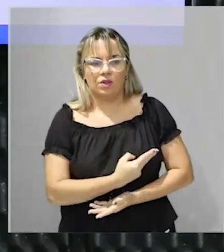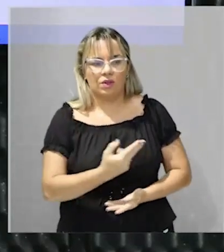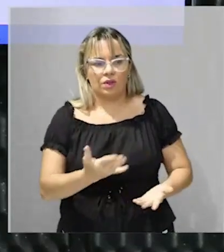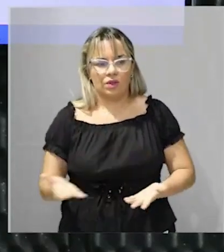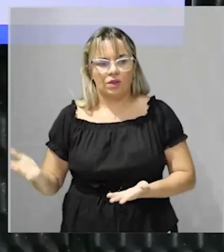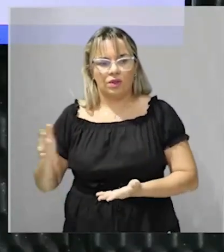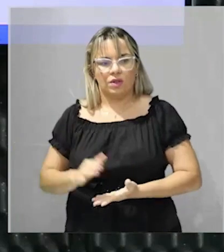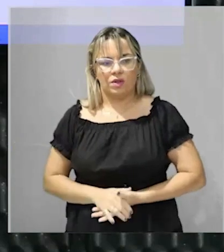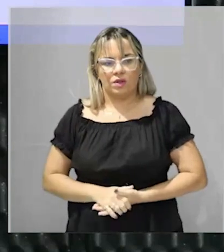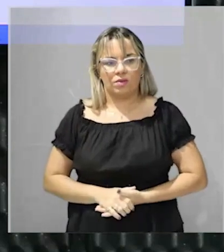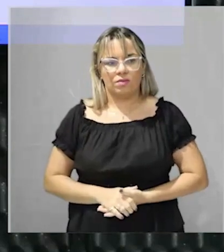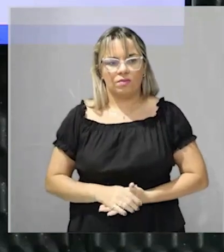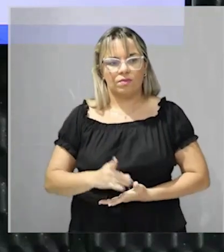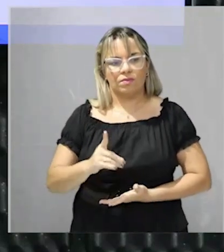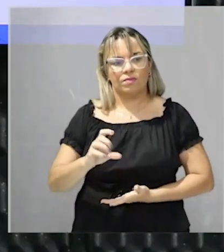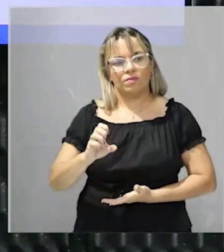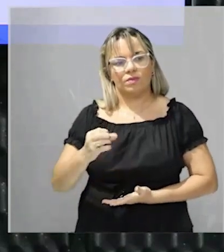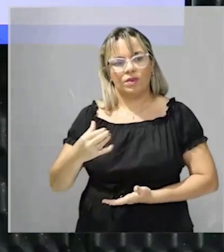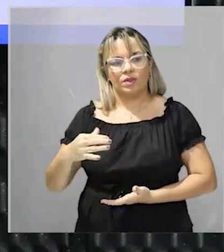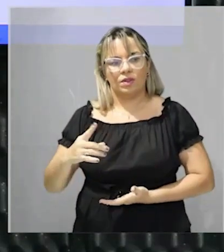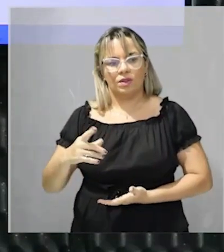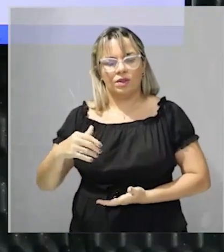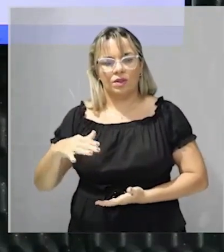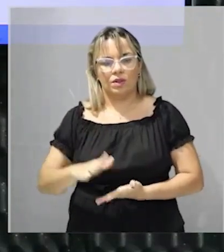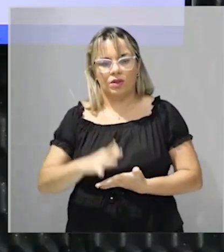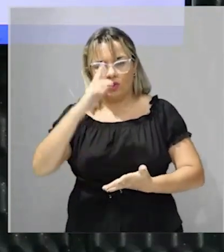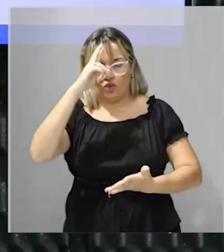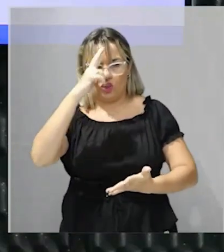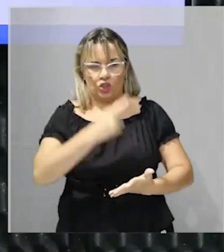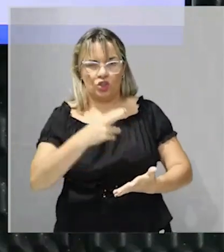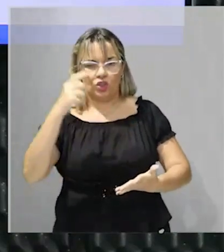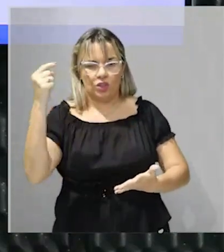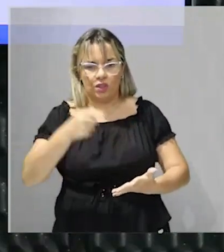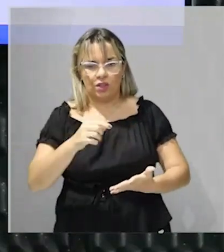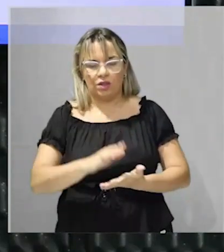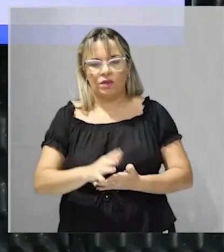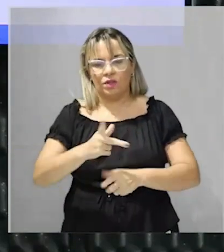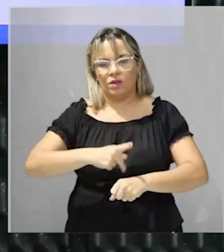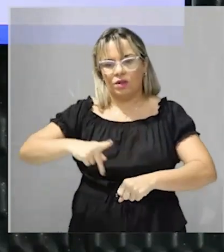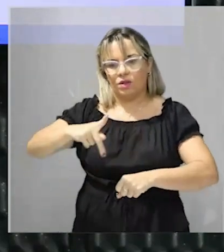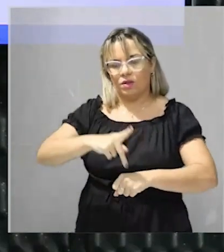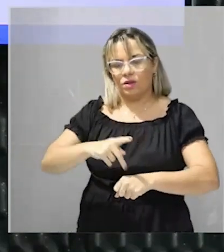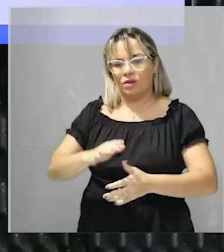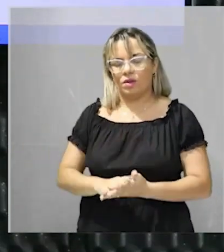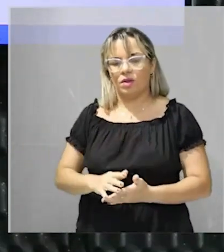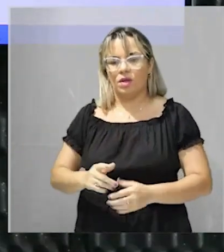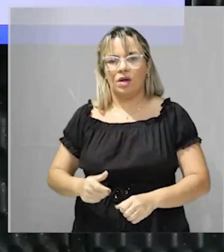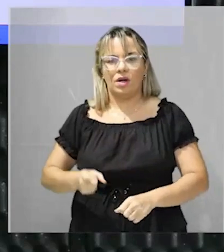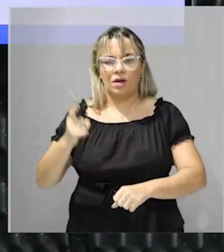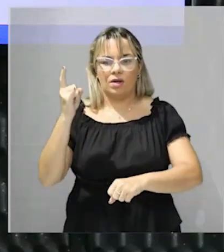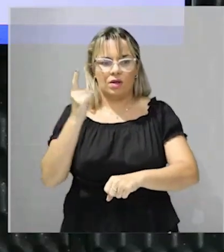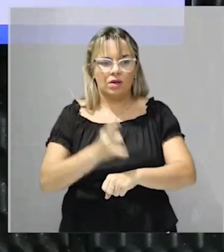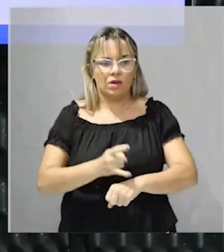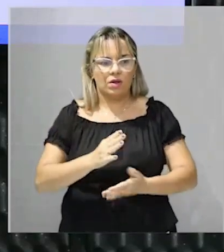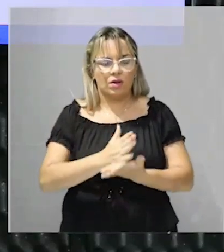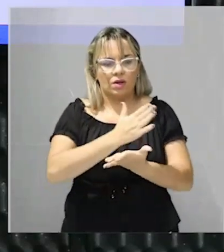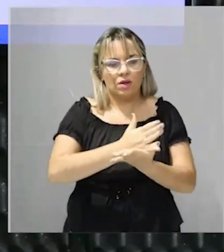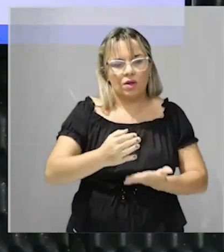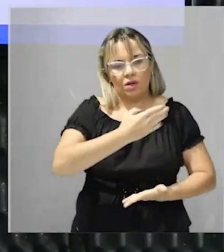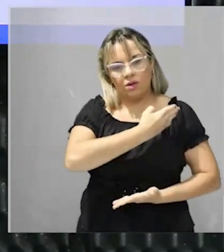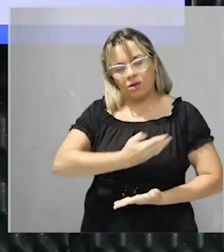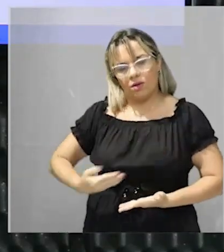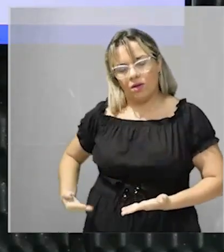Desalines se tornou o primeiro chefe de estado do Haiti começou a governar com as bênçãos dos